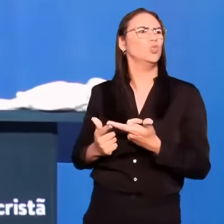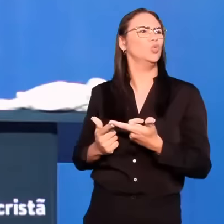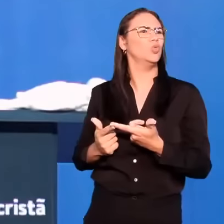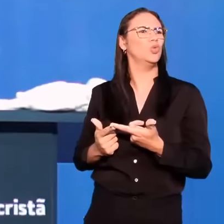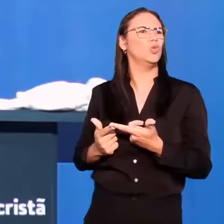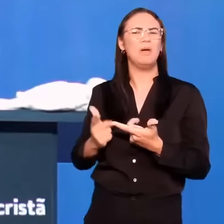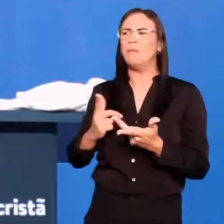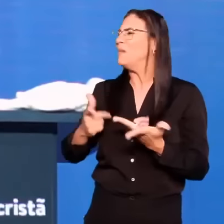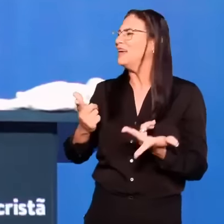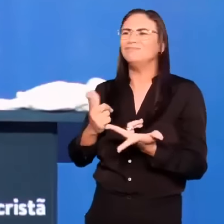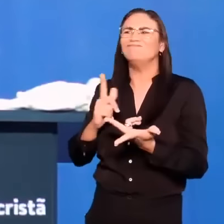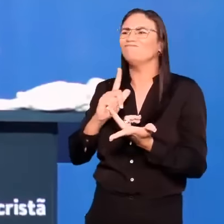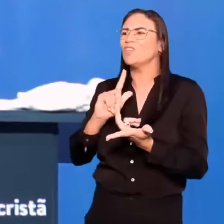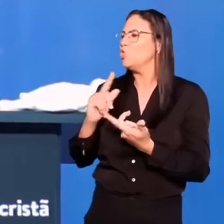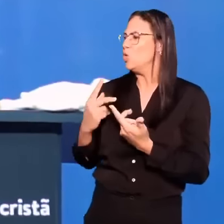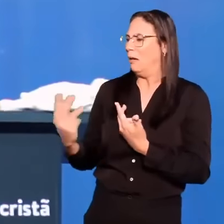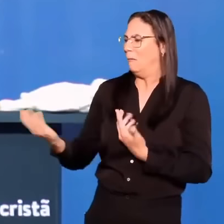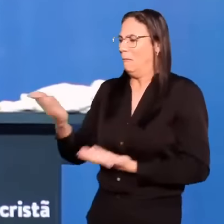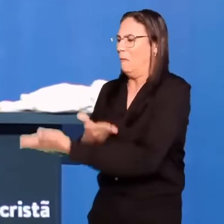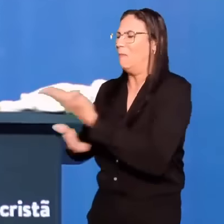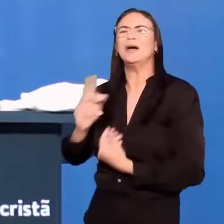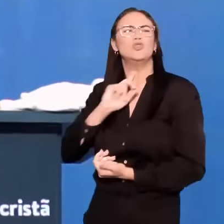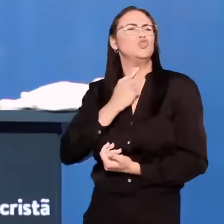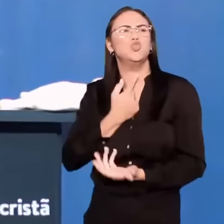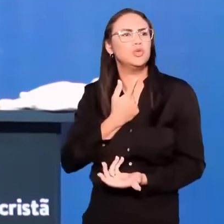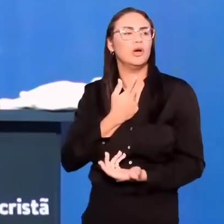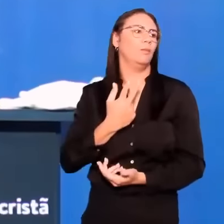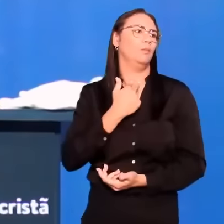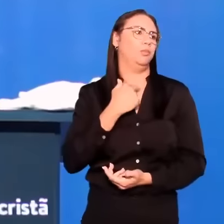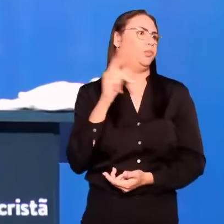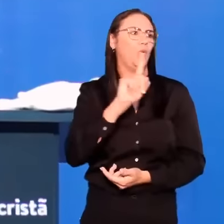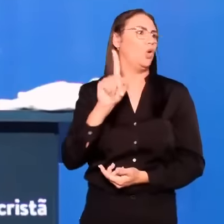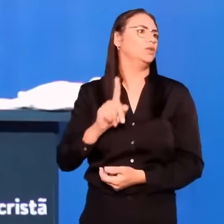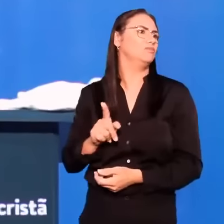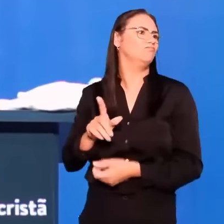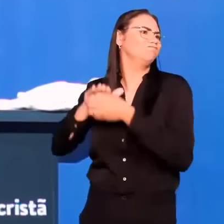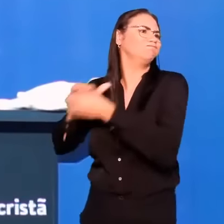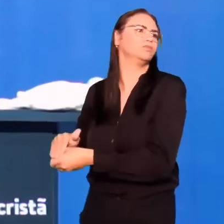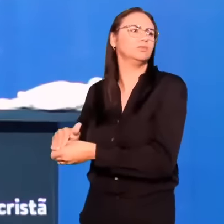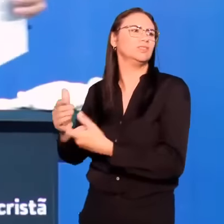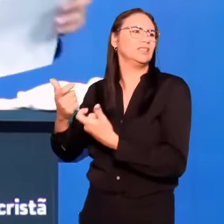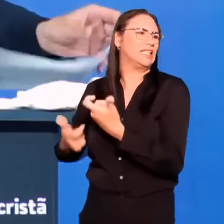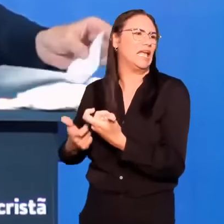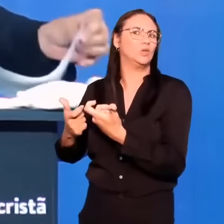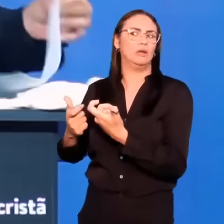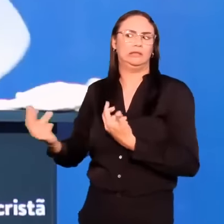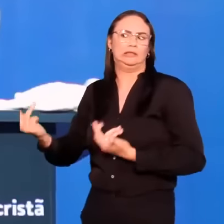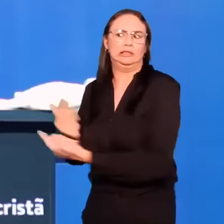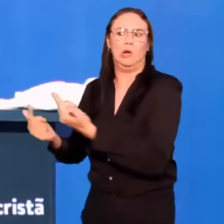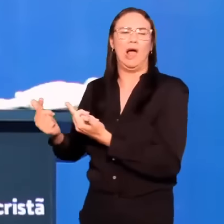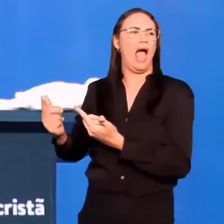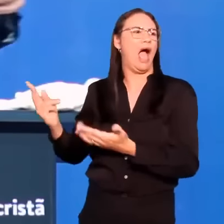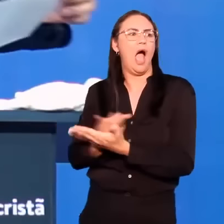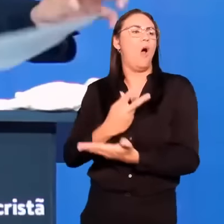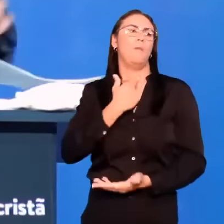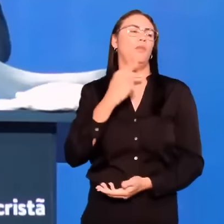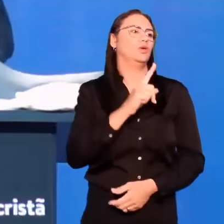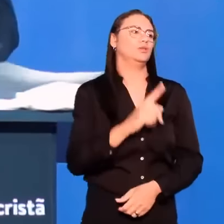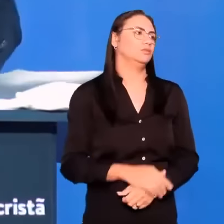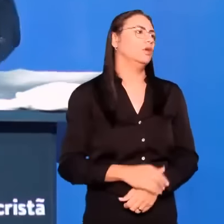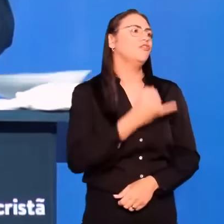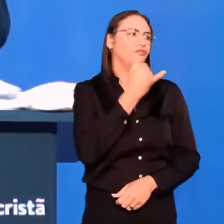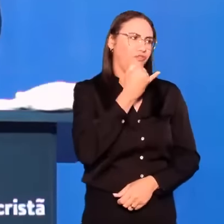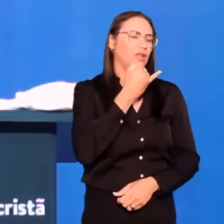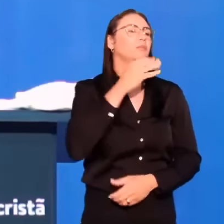de maneira ilícita. Paulo está dizendo, ninguém defraude o seu irmão. E quanto tem isso na igreja, meu Deus do céu.